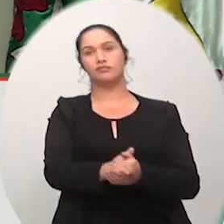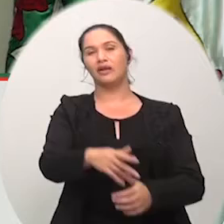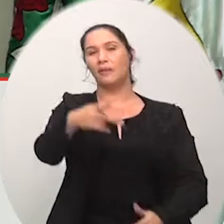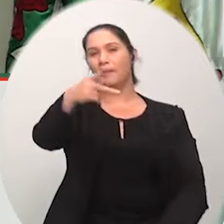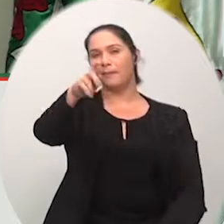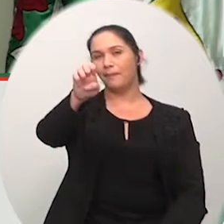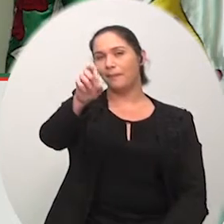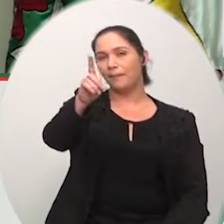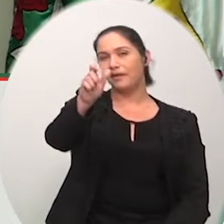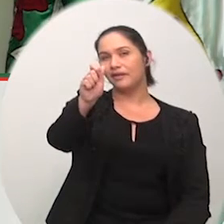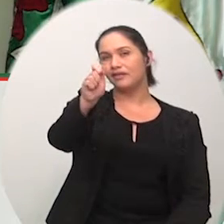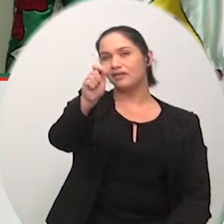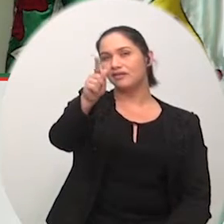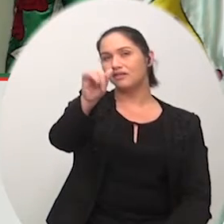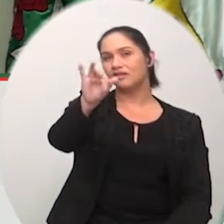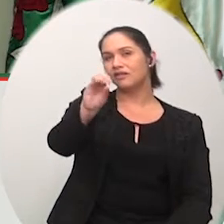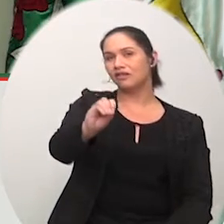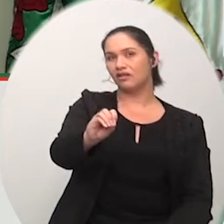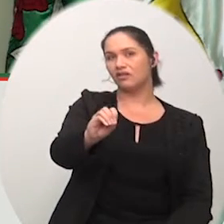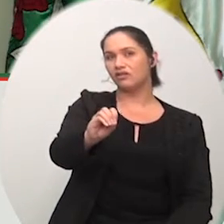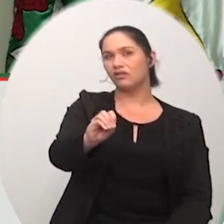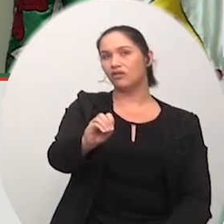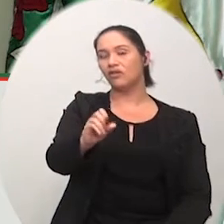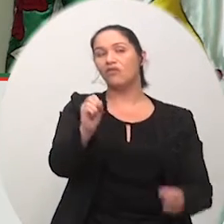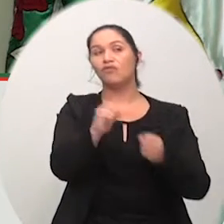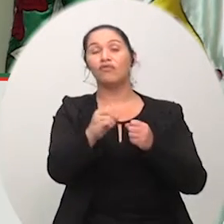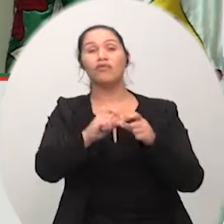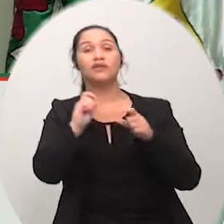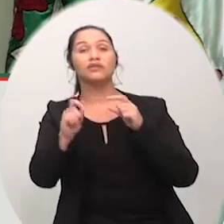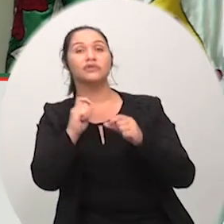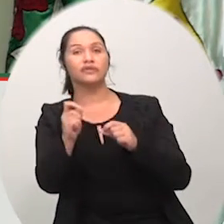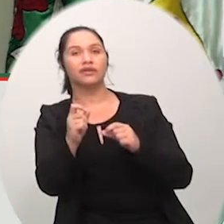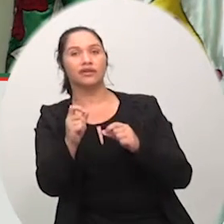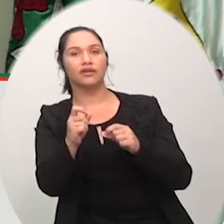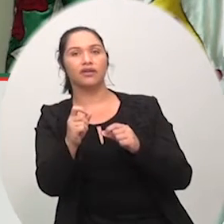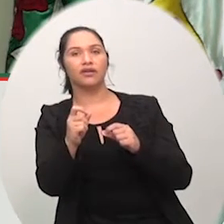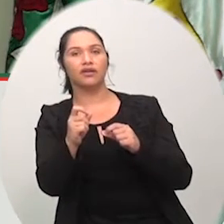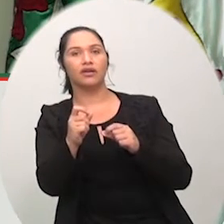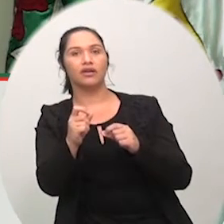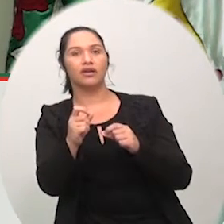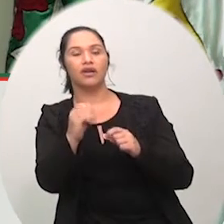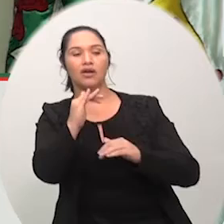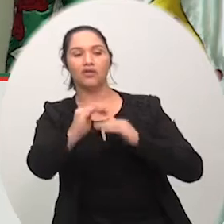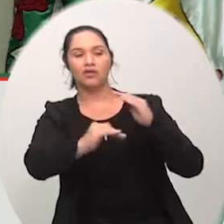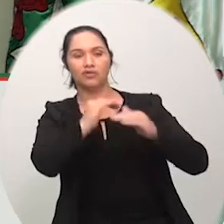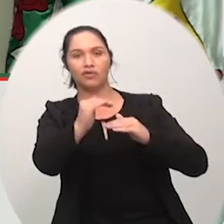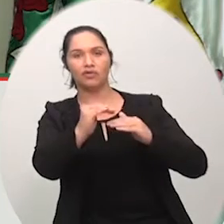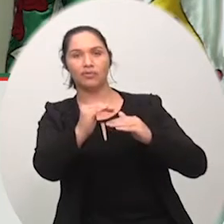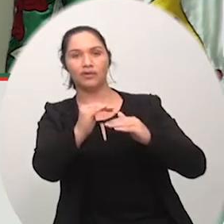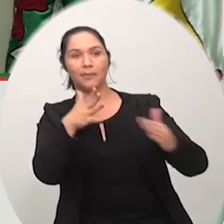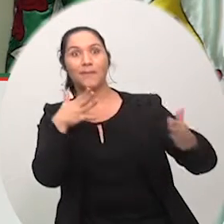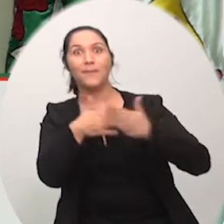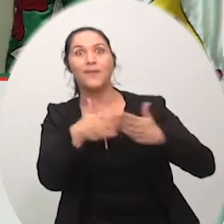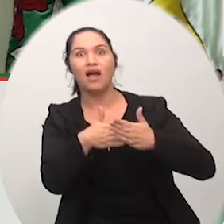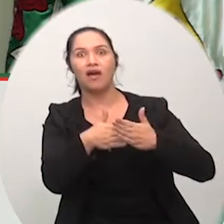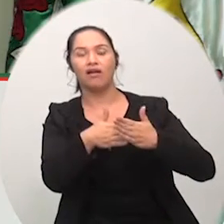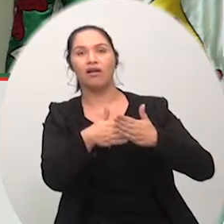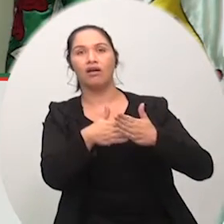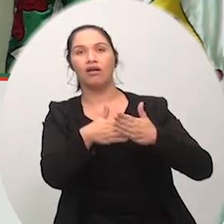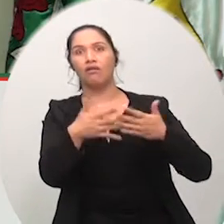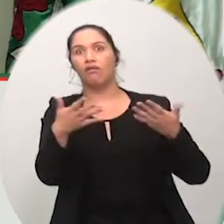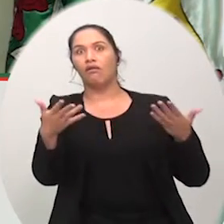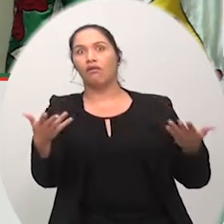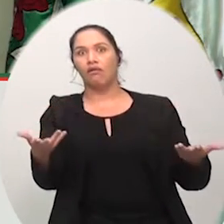de pedágios podem vir atrapalhar justamente o desenvolvimento e o crescimento da nossa região porque